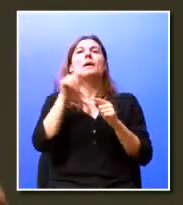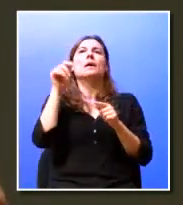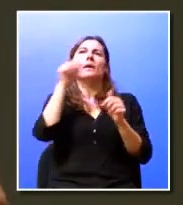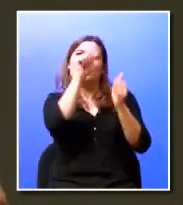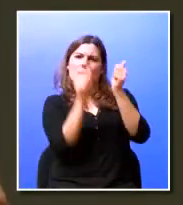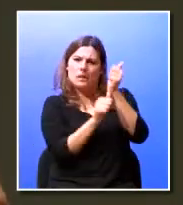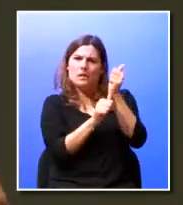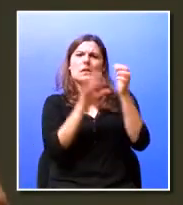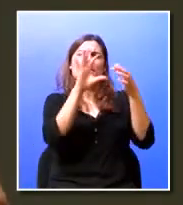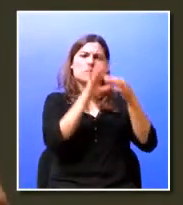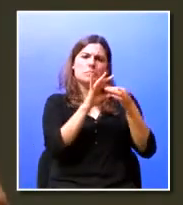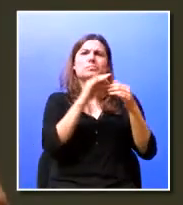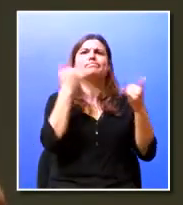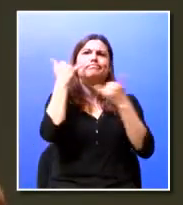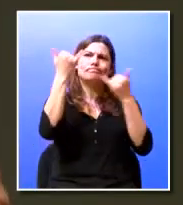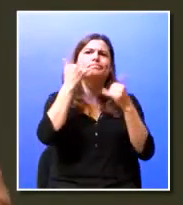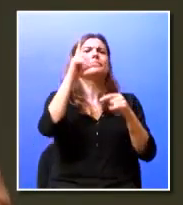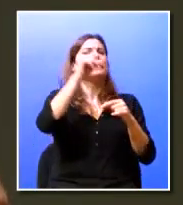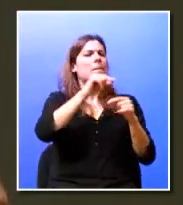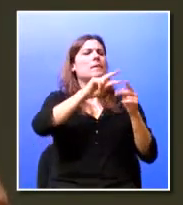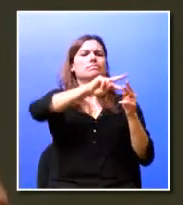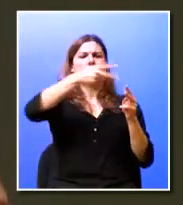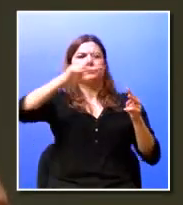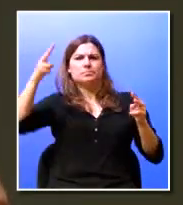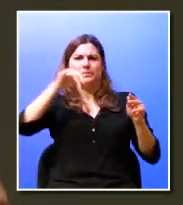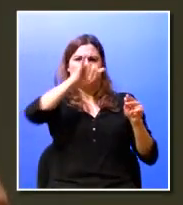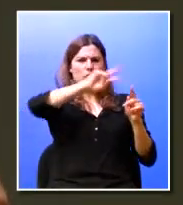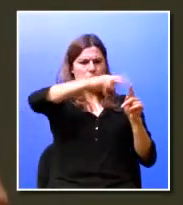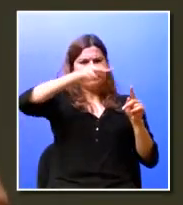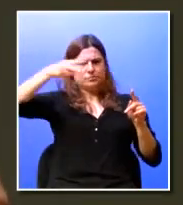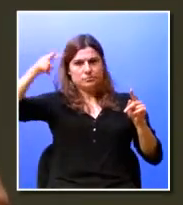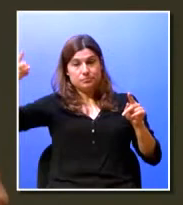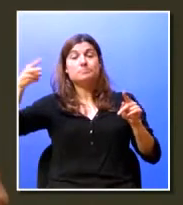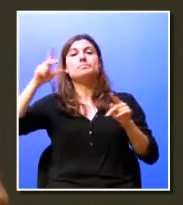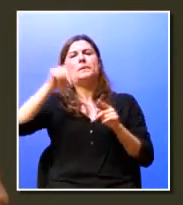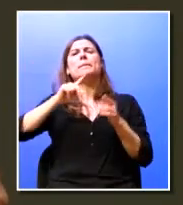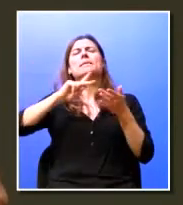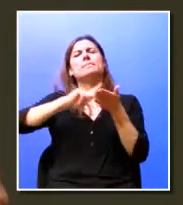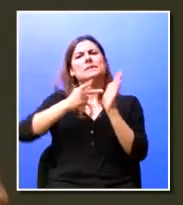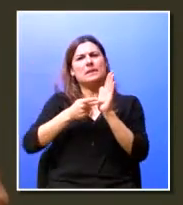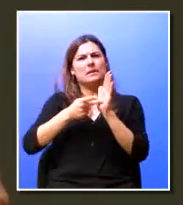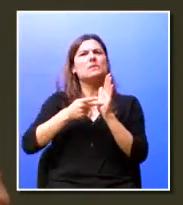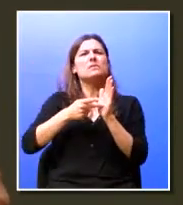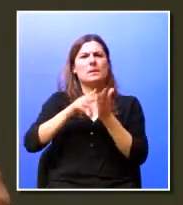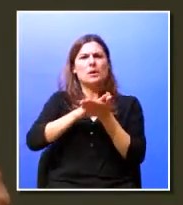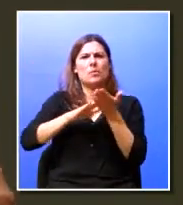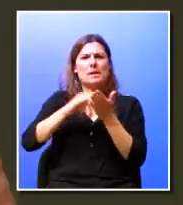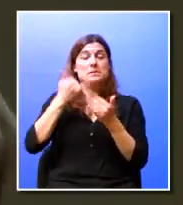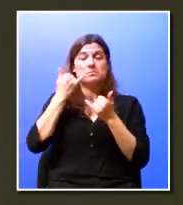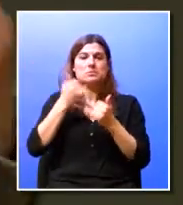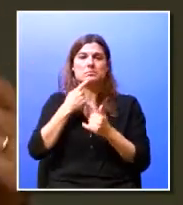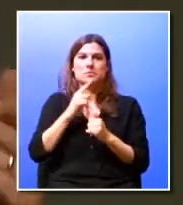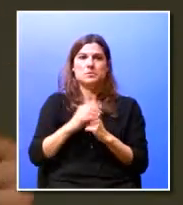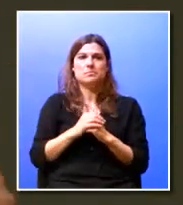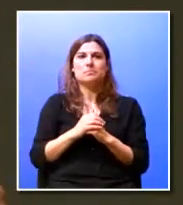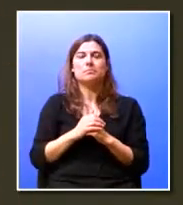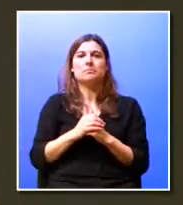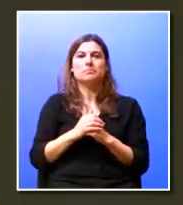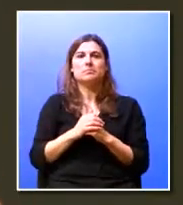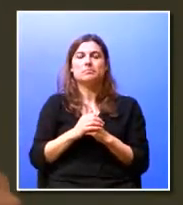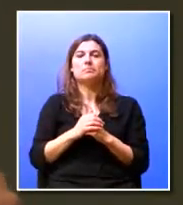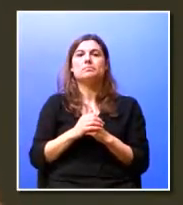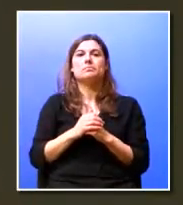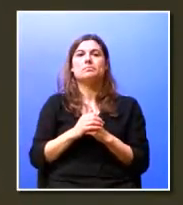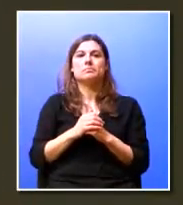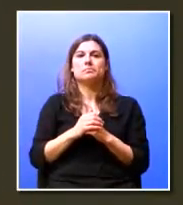assistentes de contact center e a formação básica de técnicos de manutenção de aeronaves. Nós temos uma escola de mecânicos, é um modo também